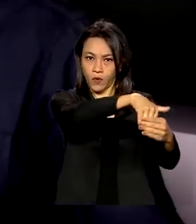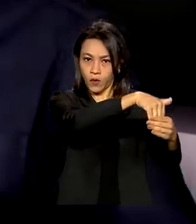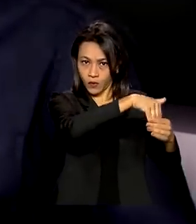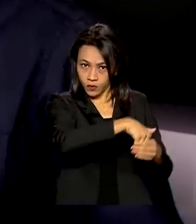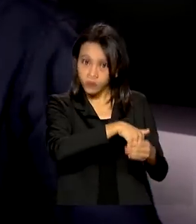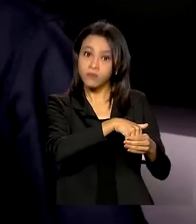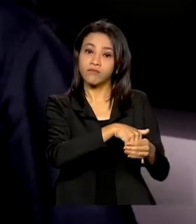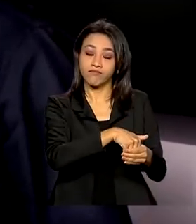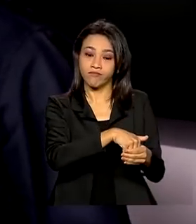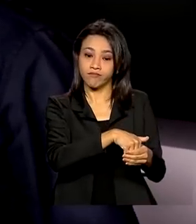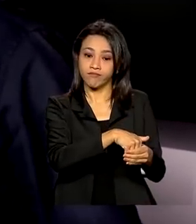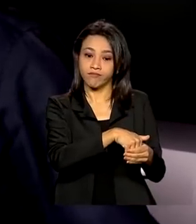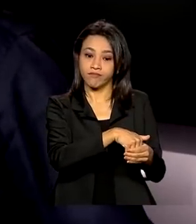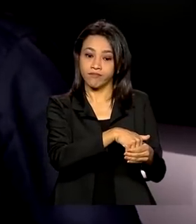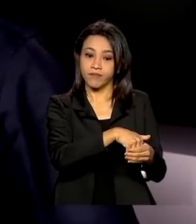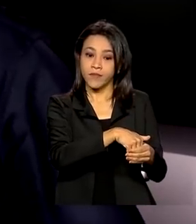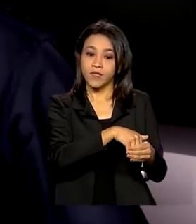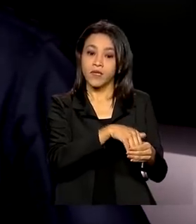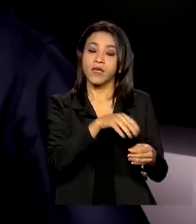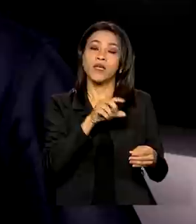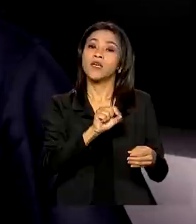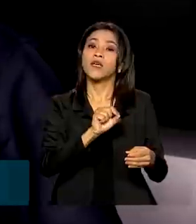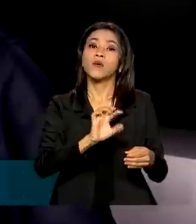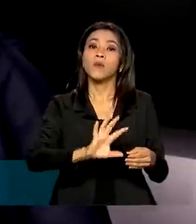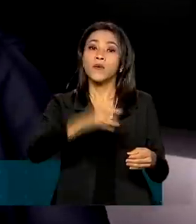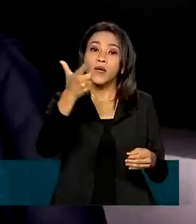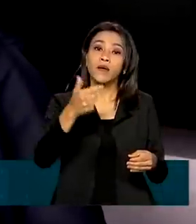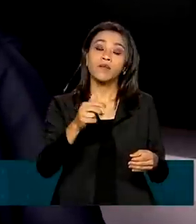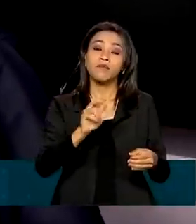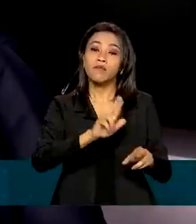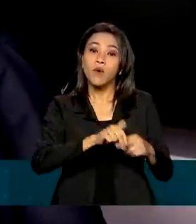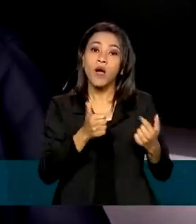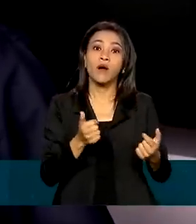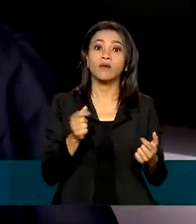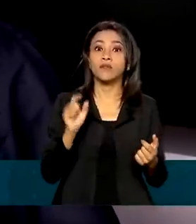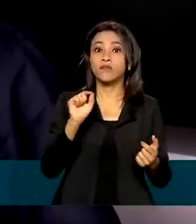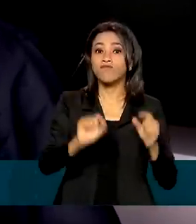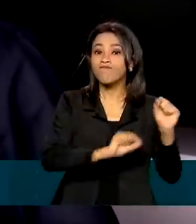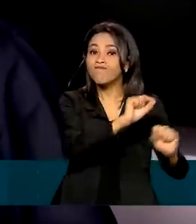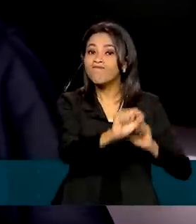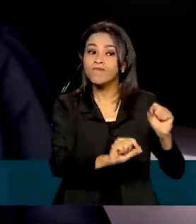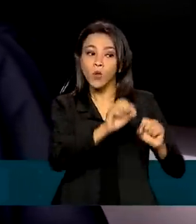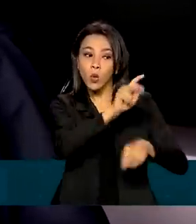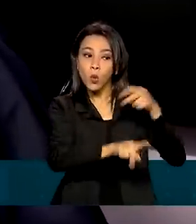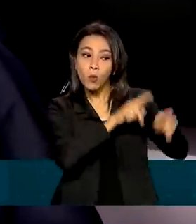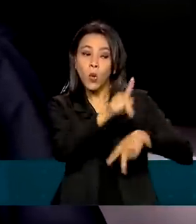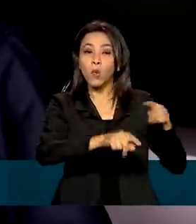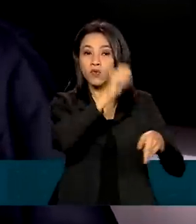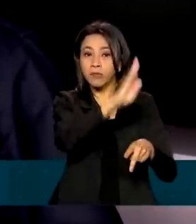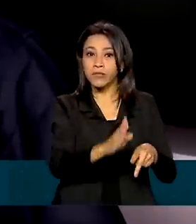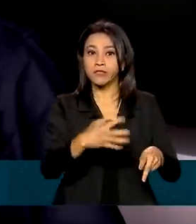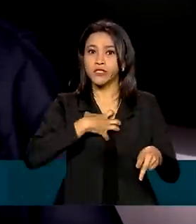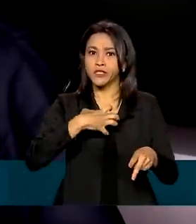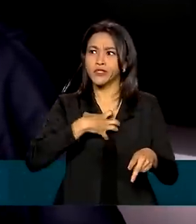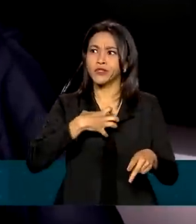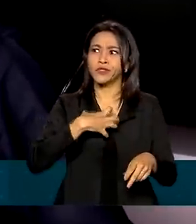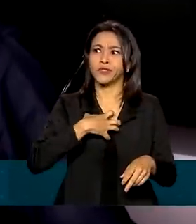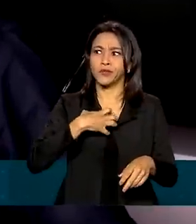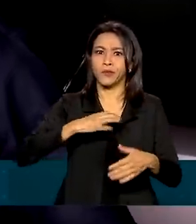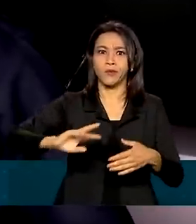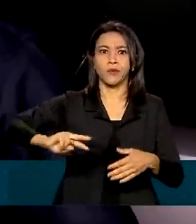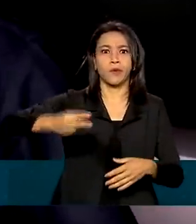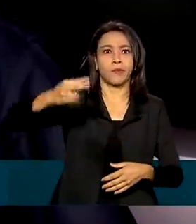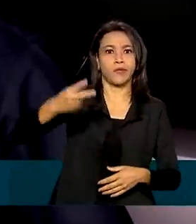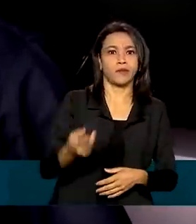condição do povo brasileiro que sentiu o aumento dos produtos, em especial da